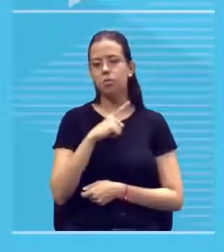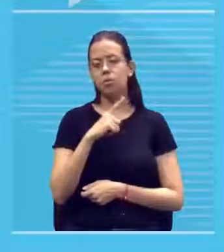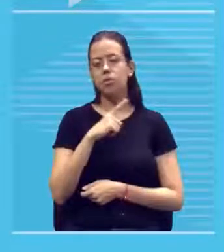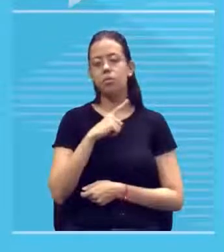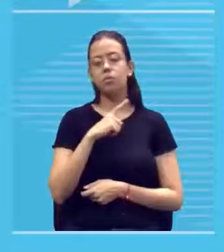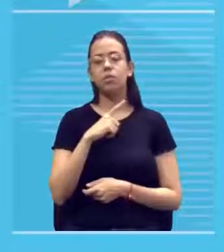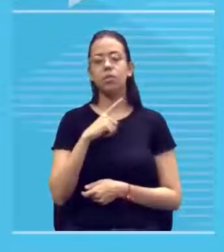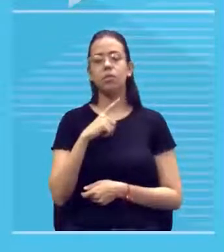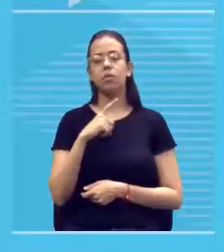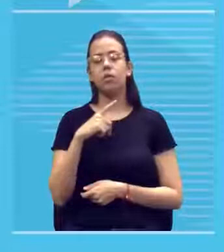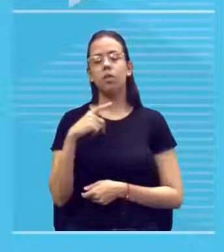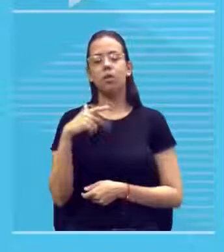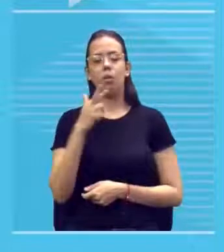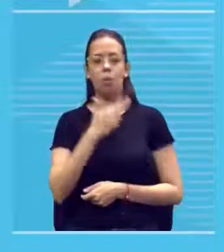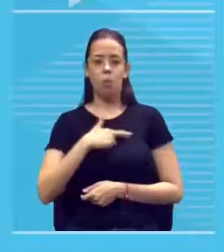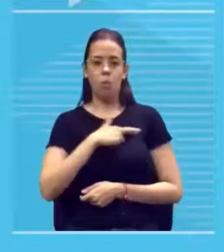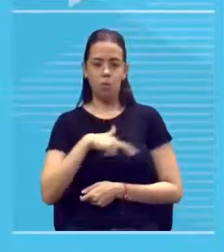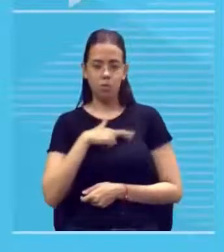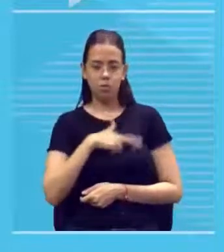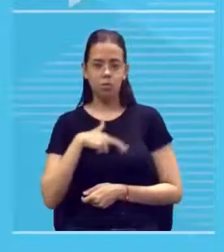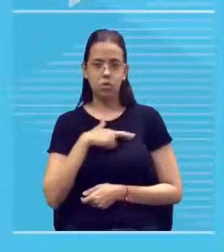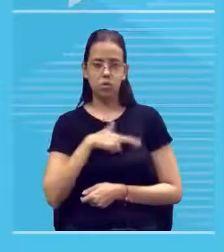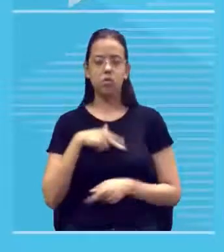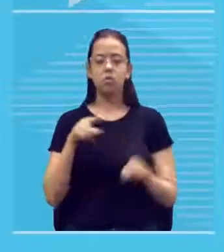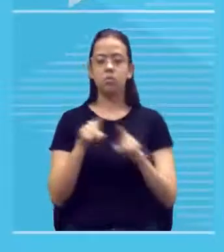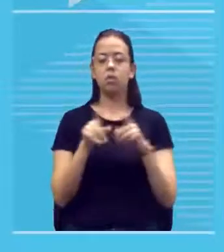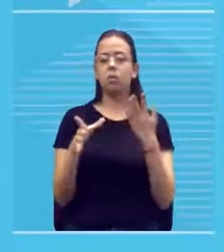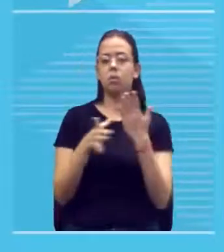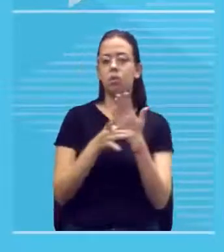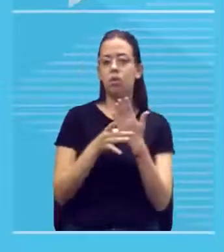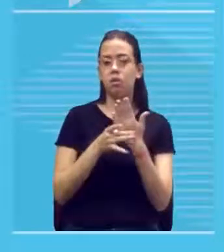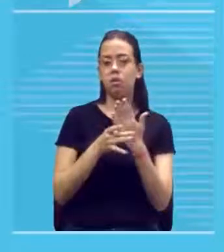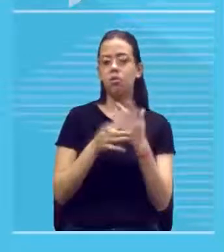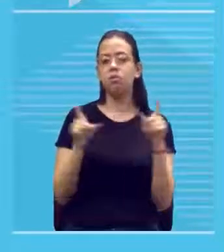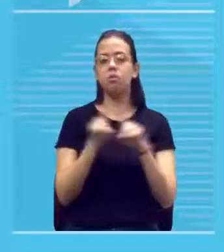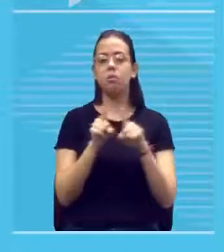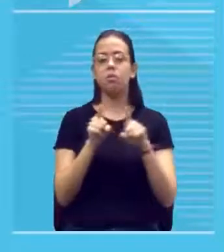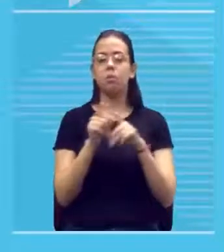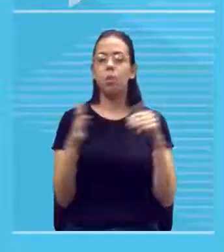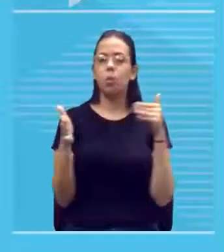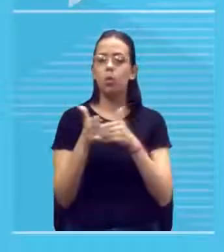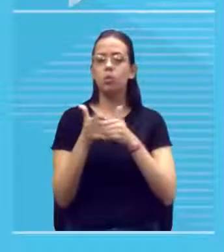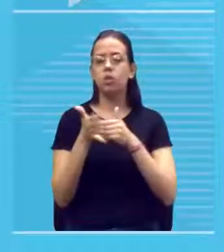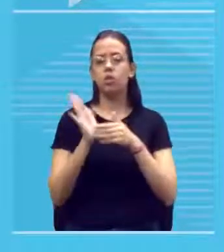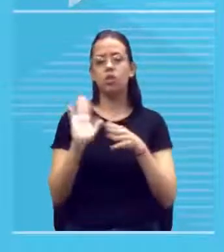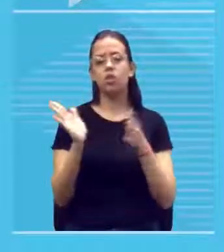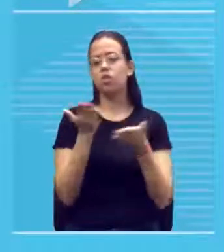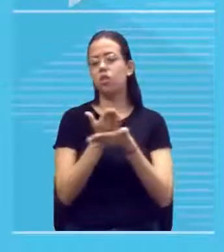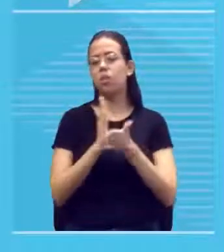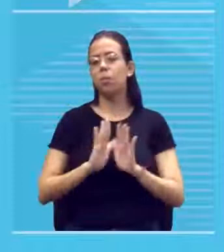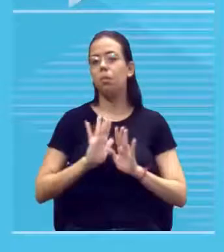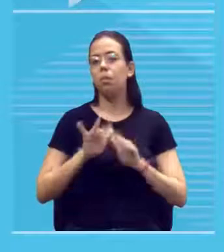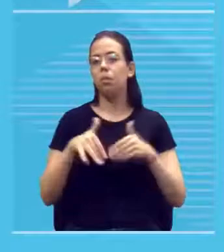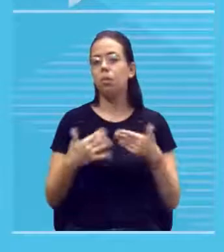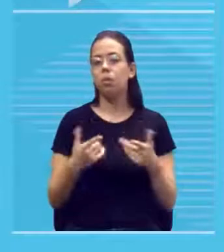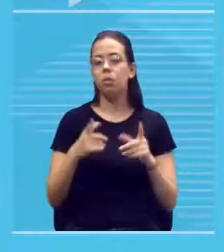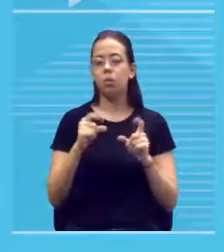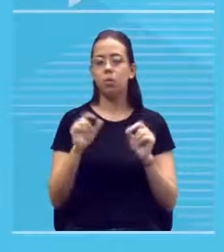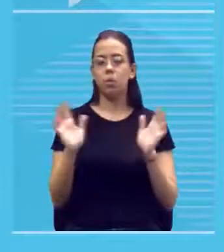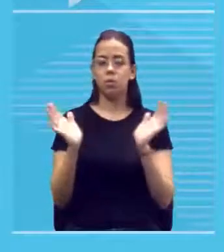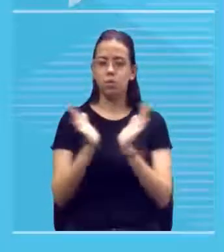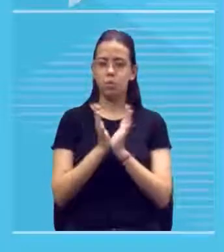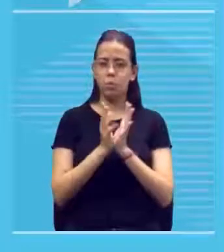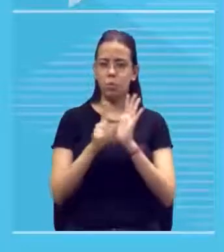romantismo e o limite da representação pictórica já estava sendo rompido quando as vanguardas